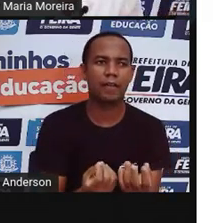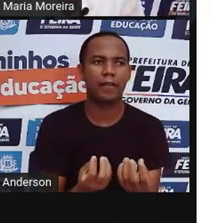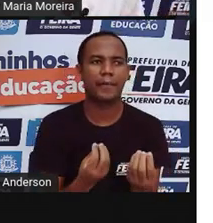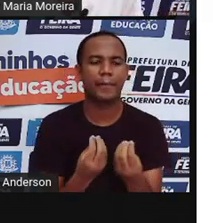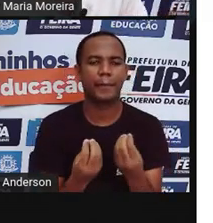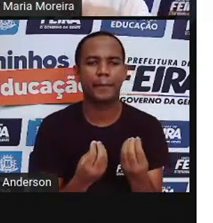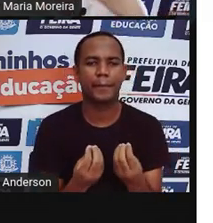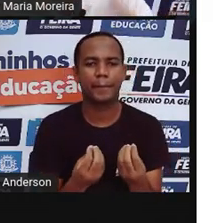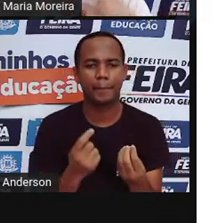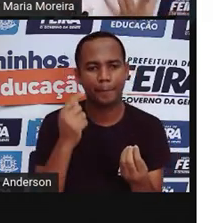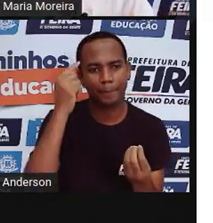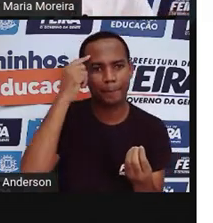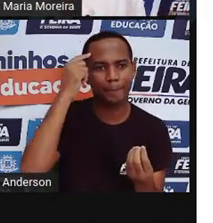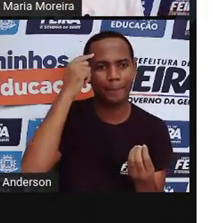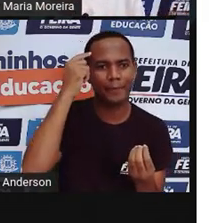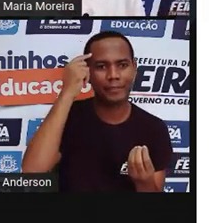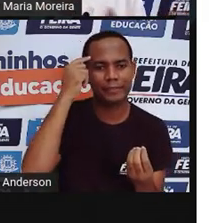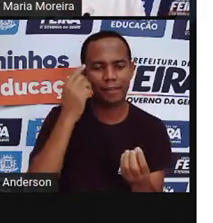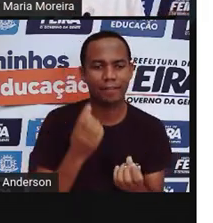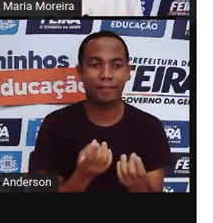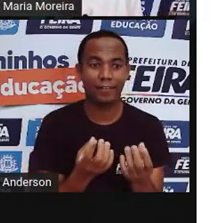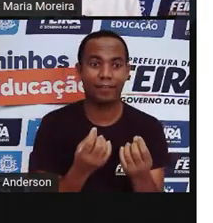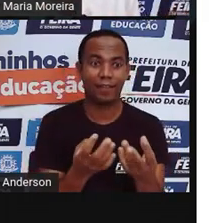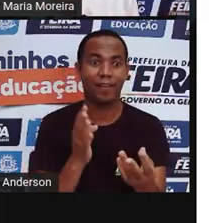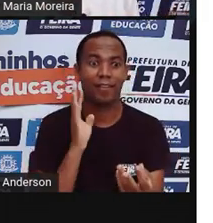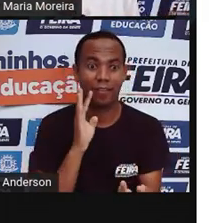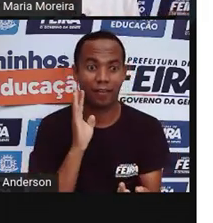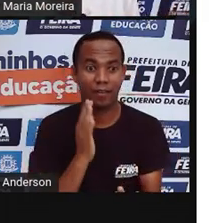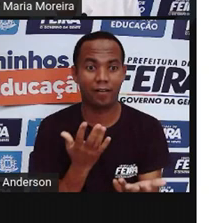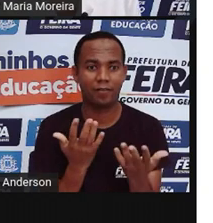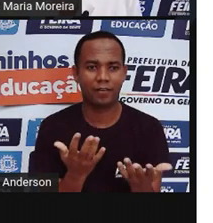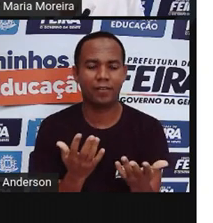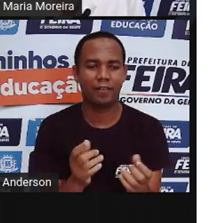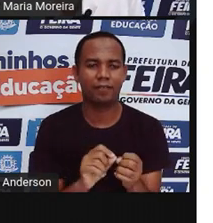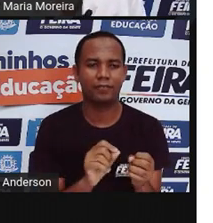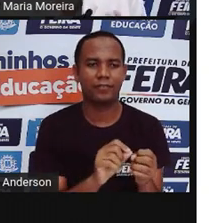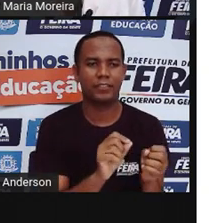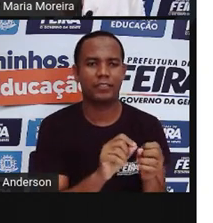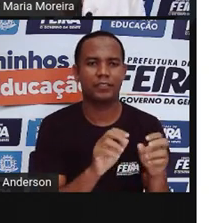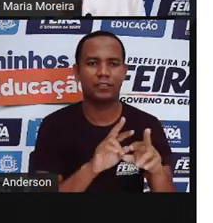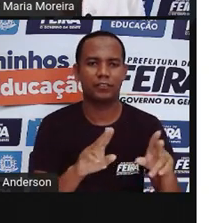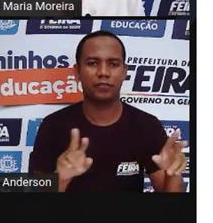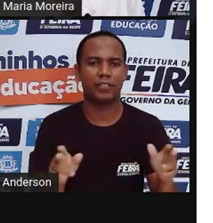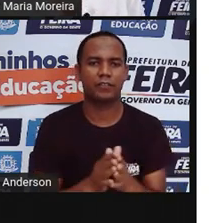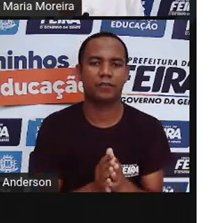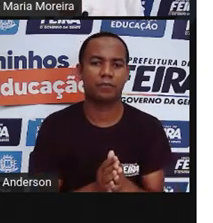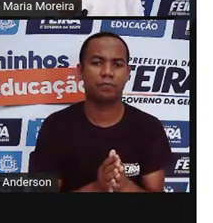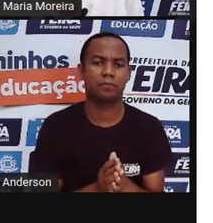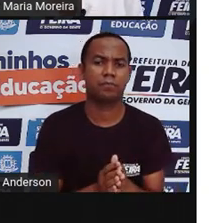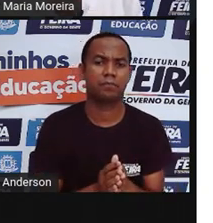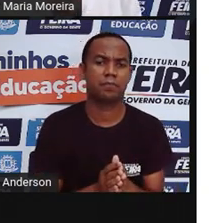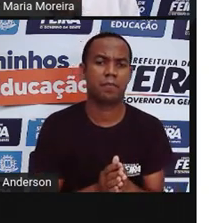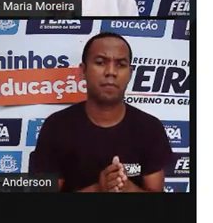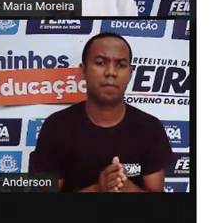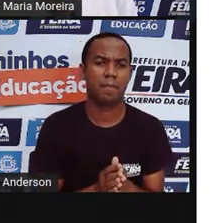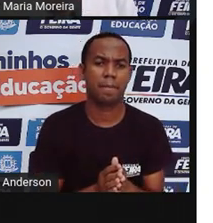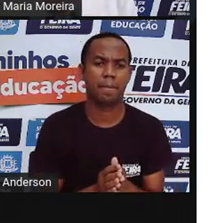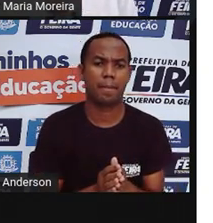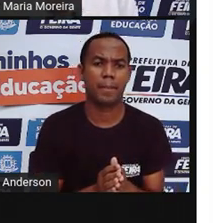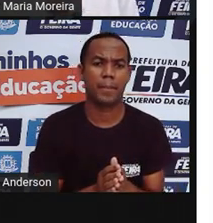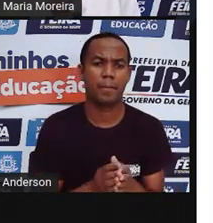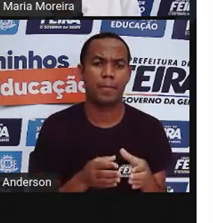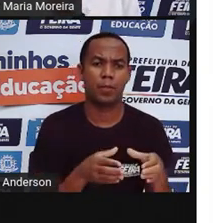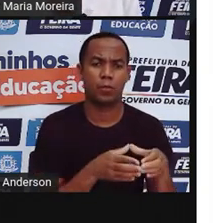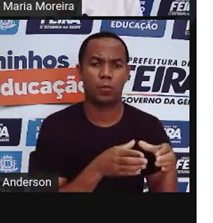disseminar na verdade a ideia do comprar e do vender a propagar essa ideia do comprar e do vender. Muitos artesãos se voltaram para a